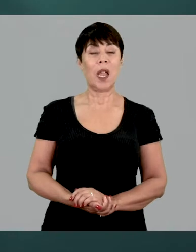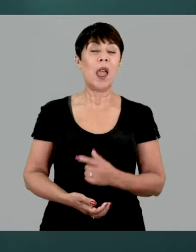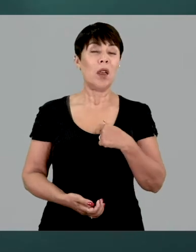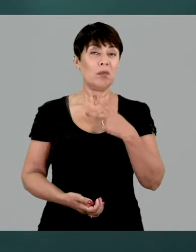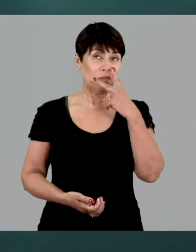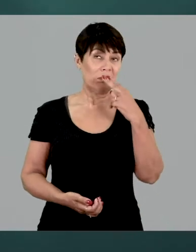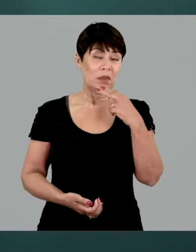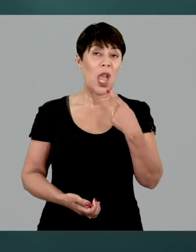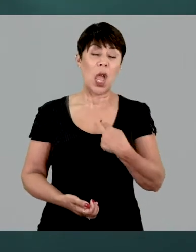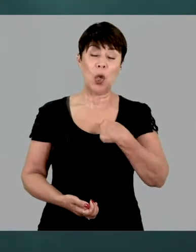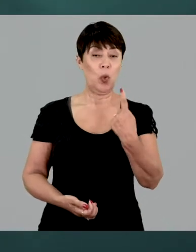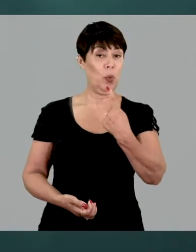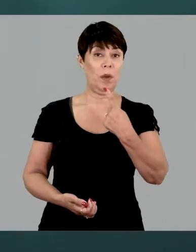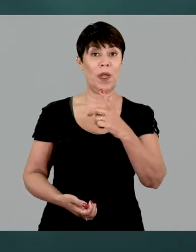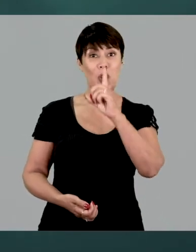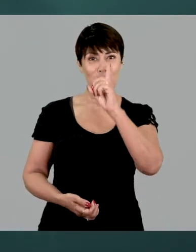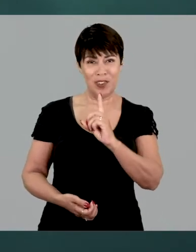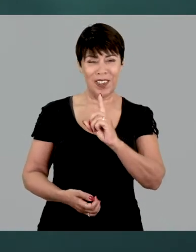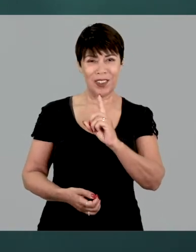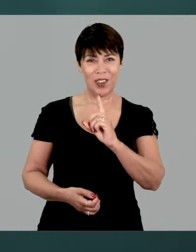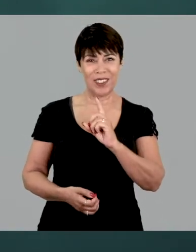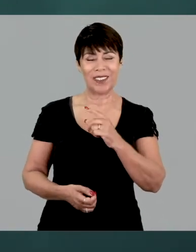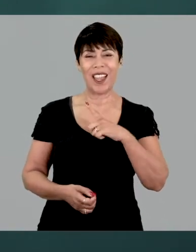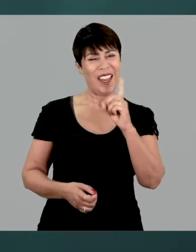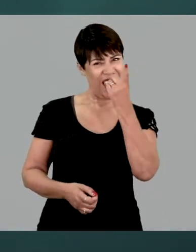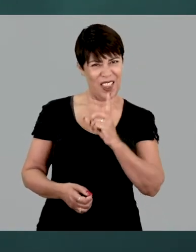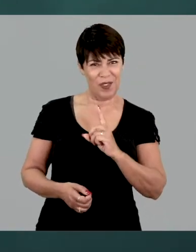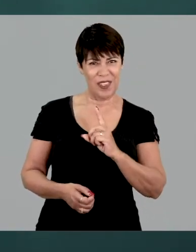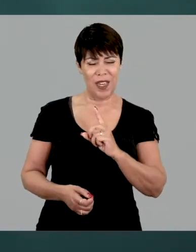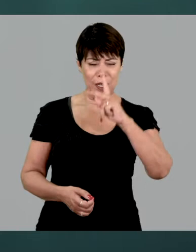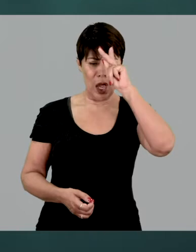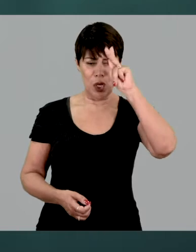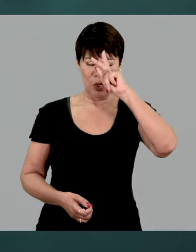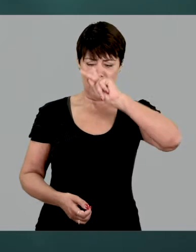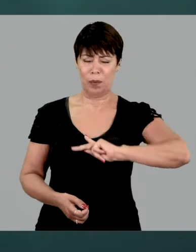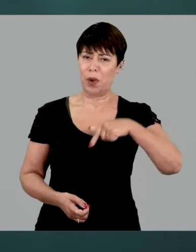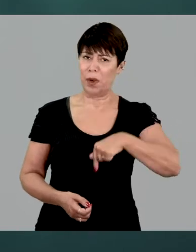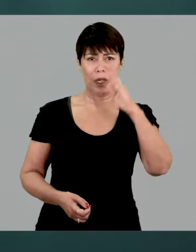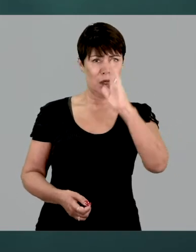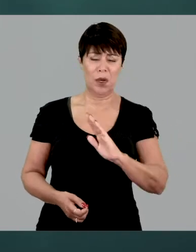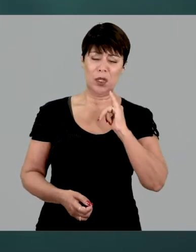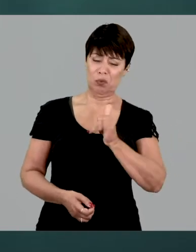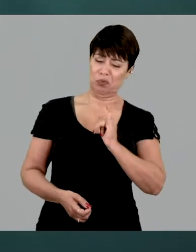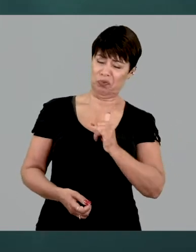Eu acho que eu fui o primeiro diretor com deficiência a apontar a sua própria história aqui no Brasil.